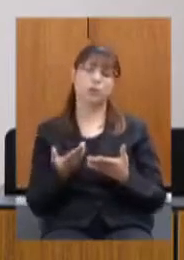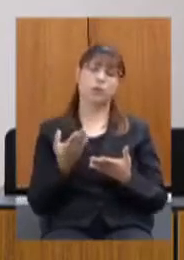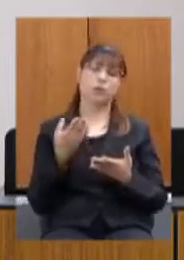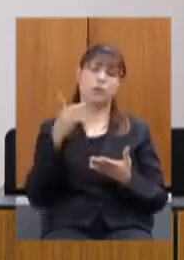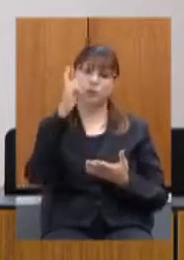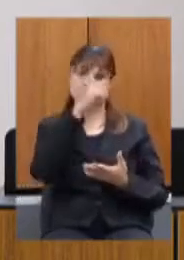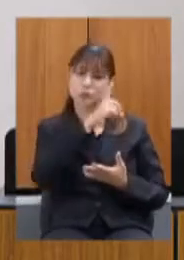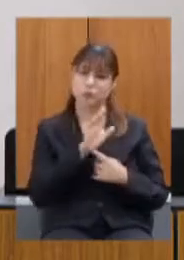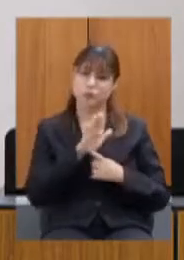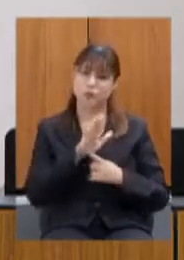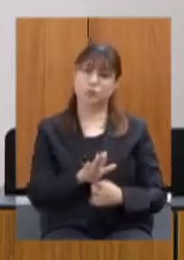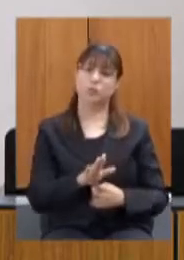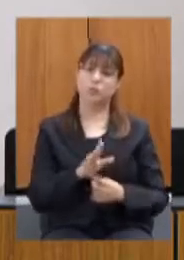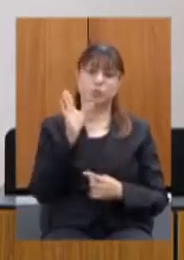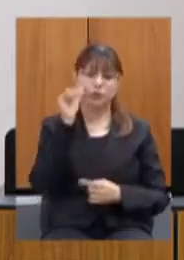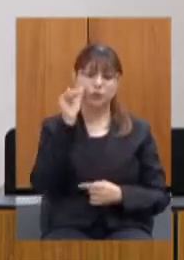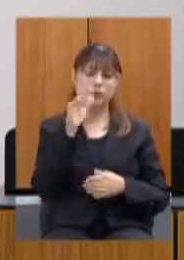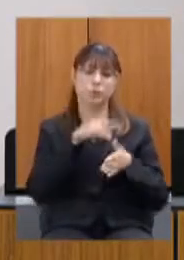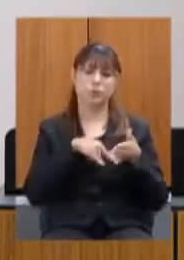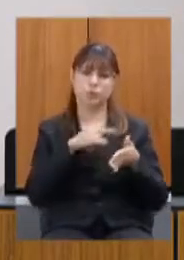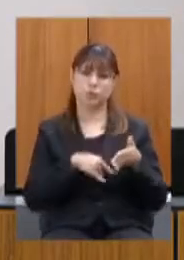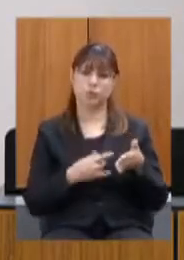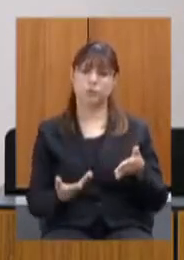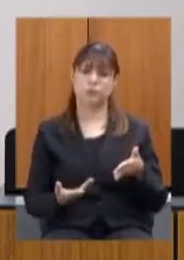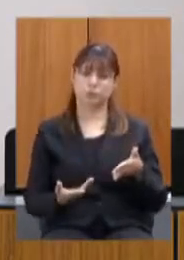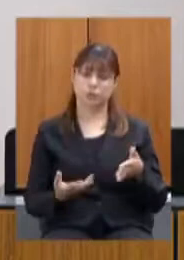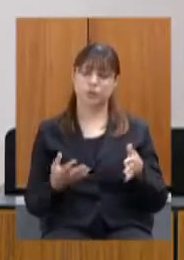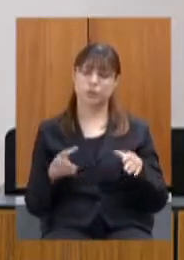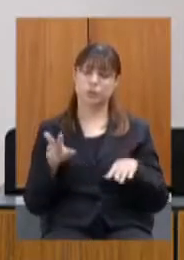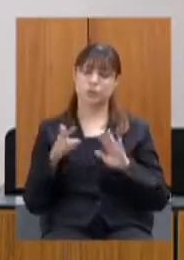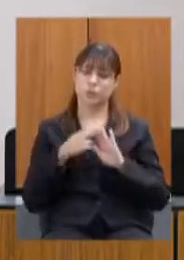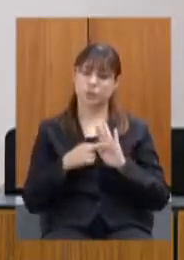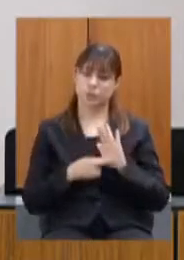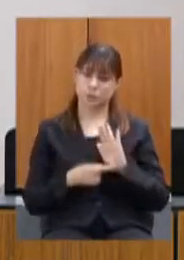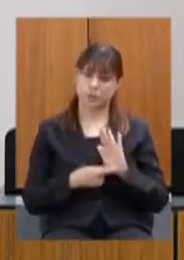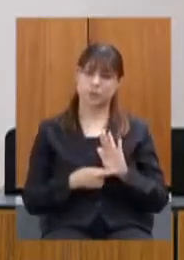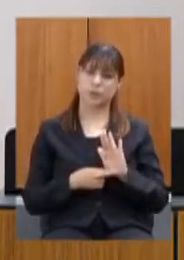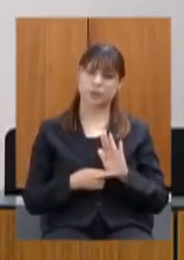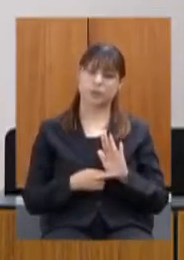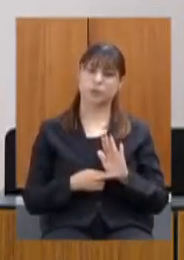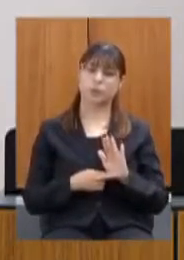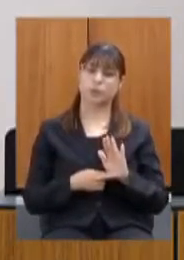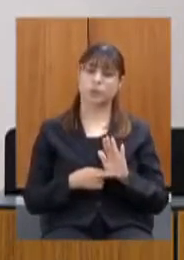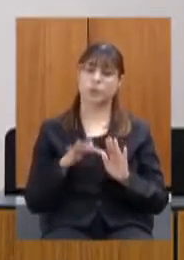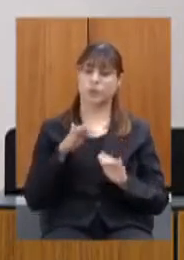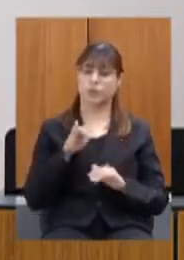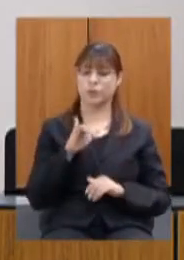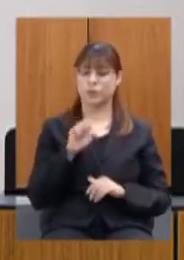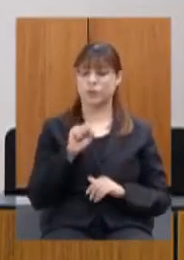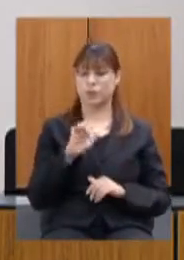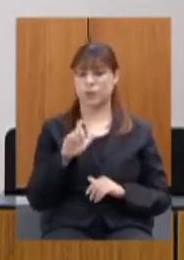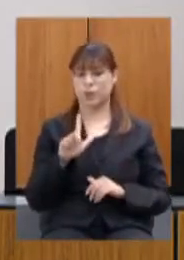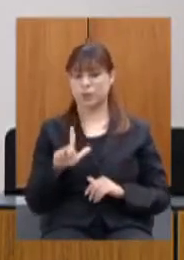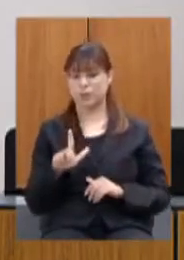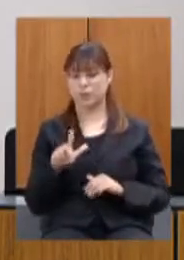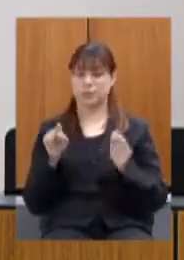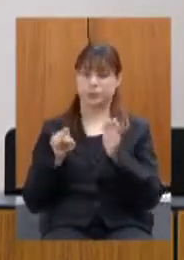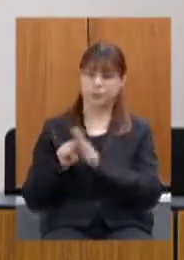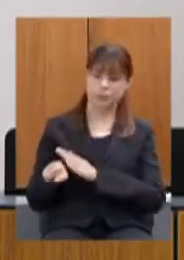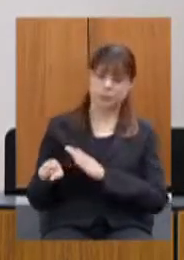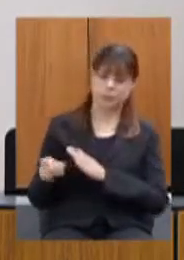documentação relativa à regularidade fiscal pergunta o estado está